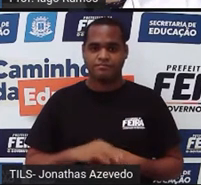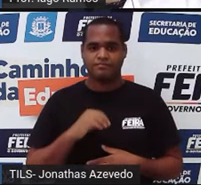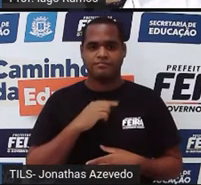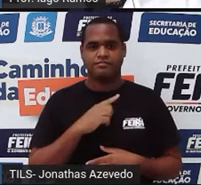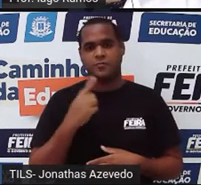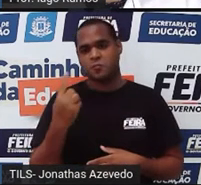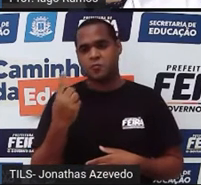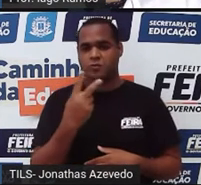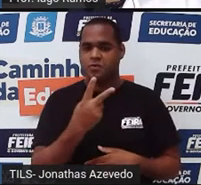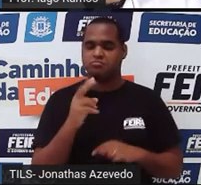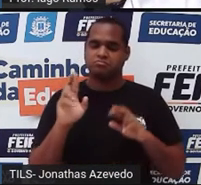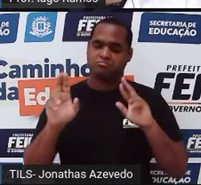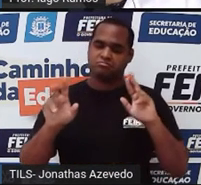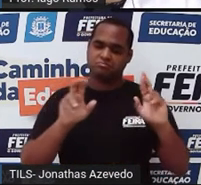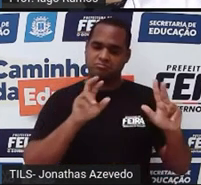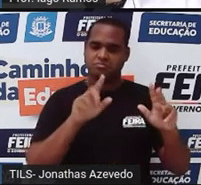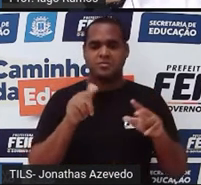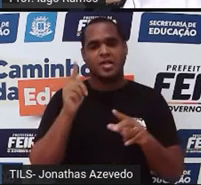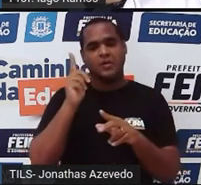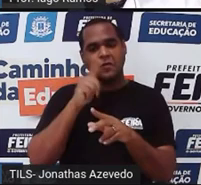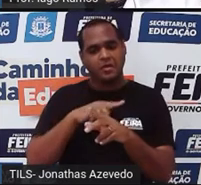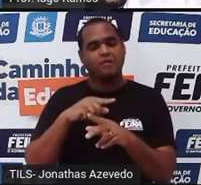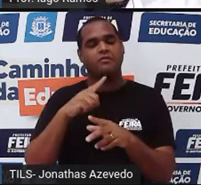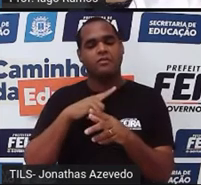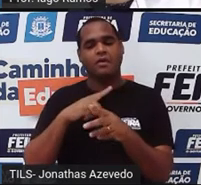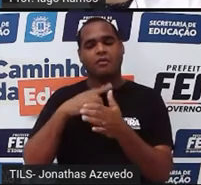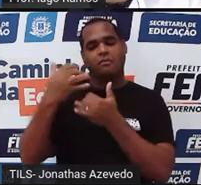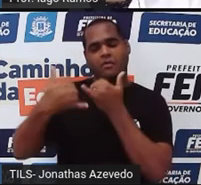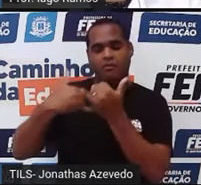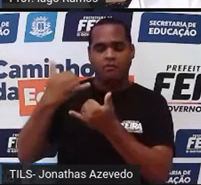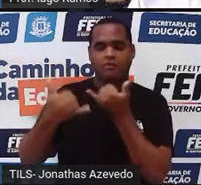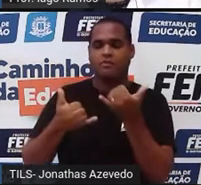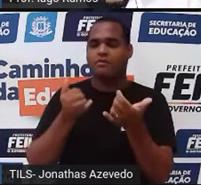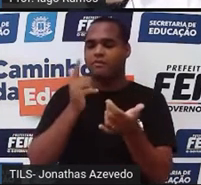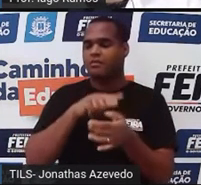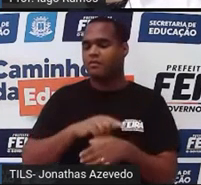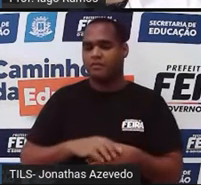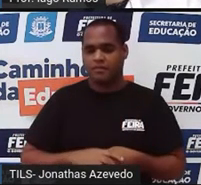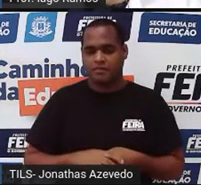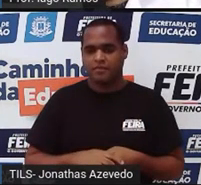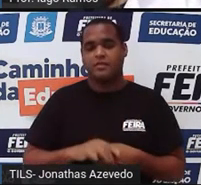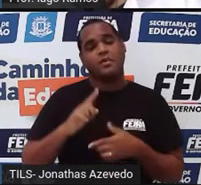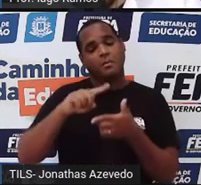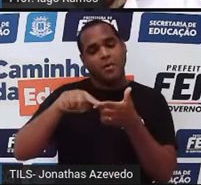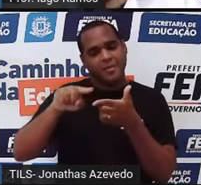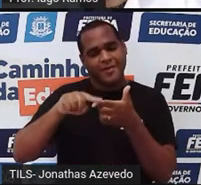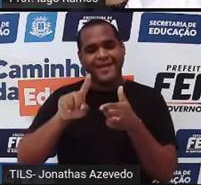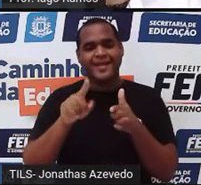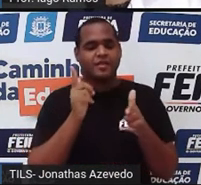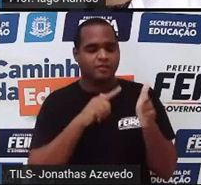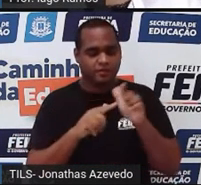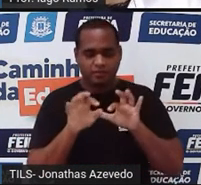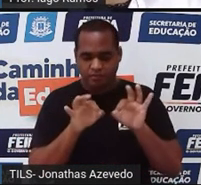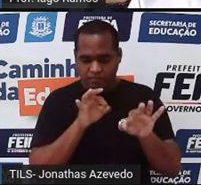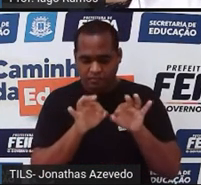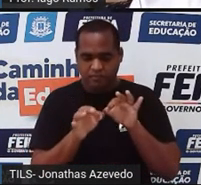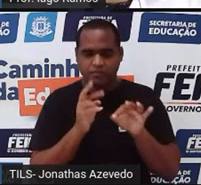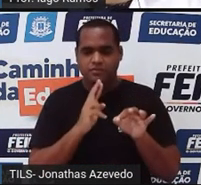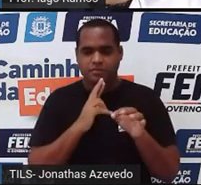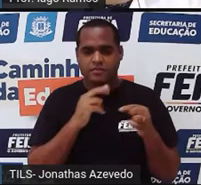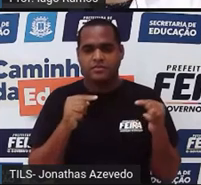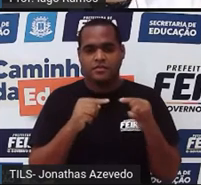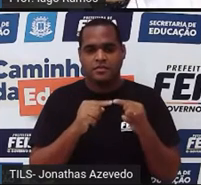pessoa ganhar o jogo na próxima jogada. Então, veja que é um problema que a gente resolveu fazendo uma